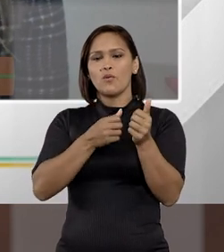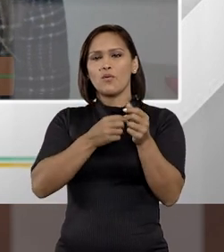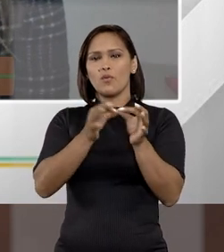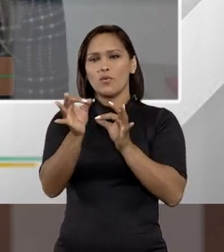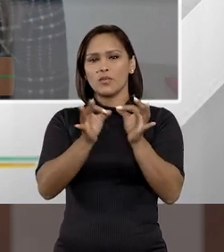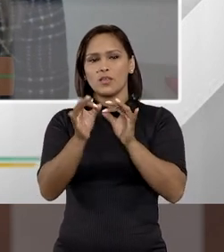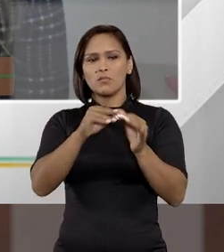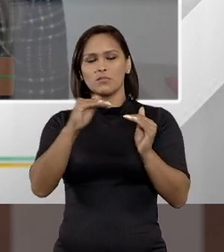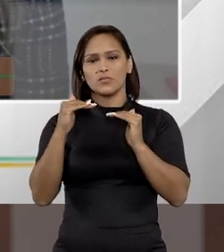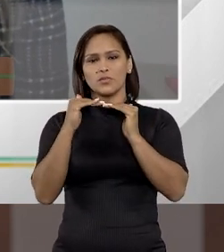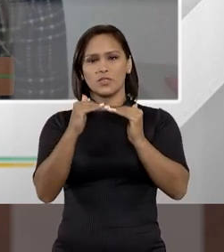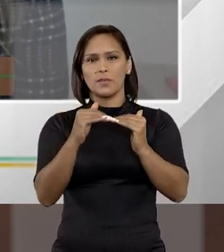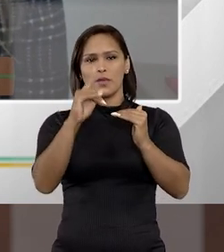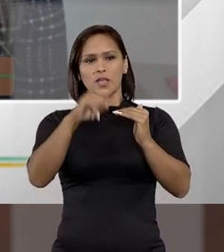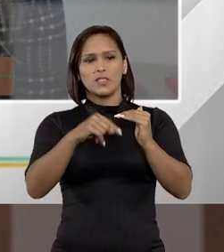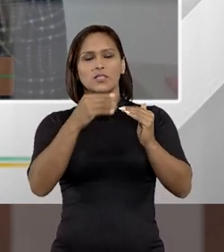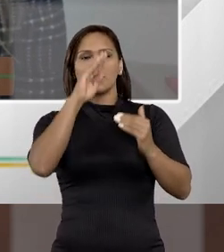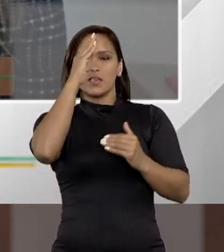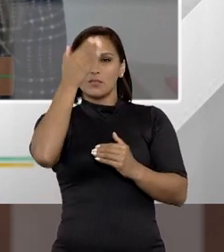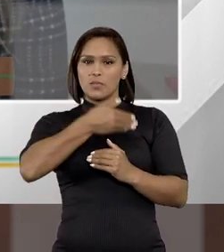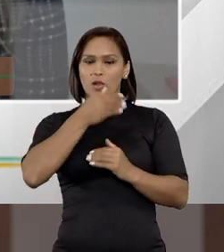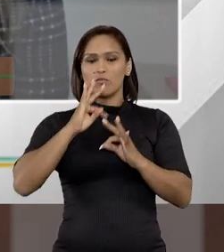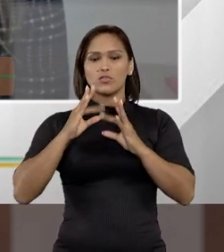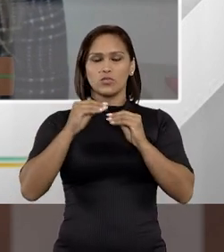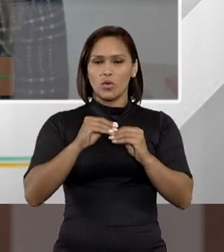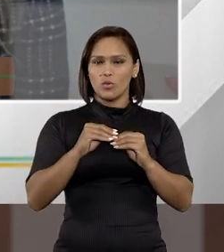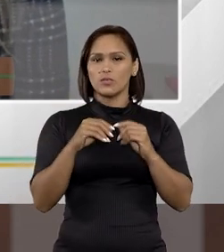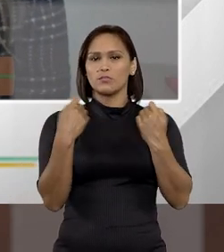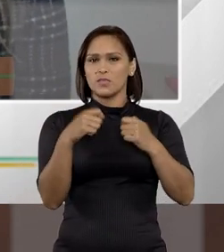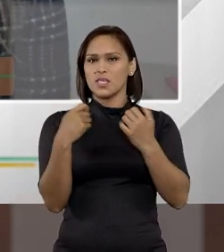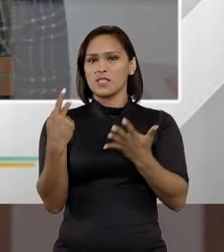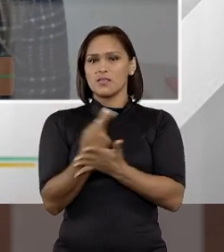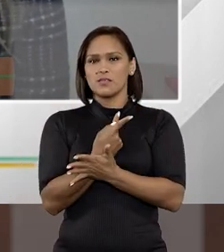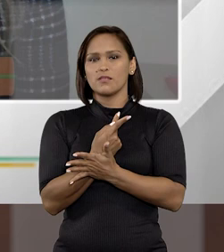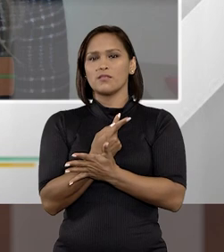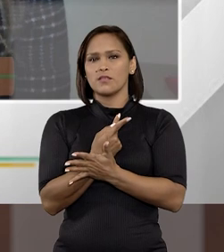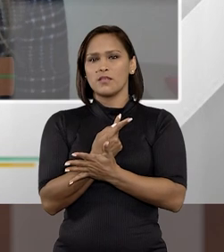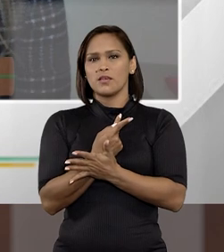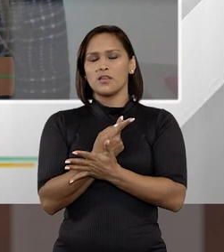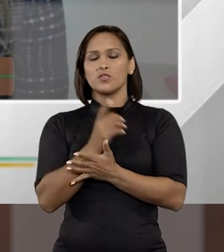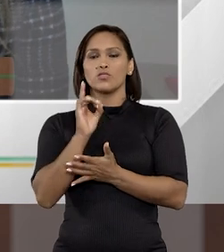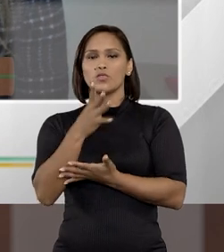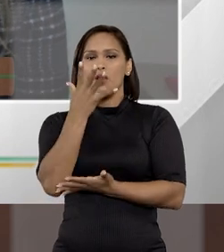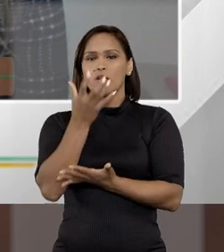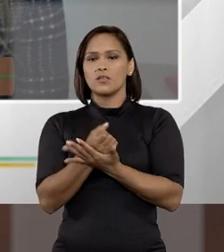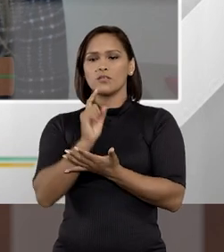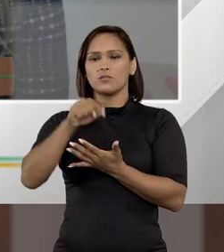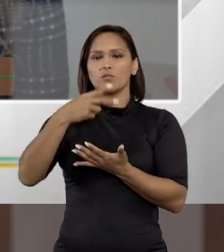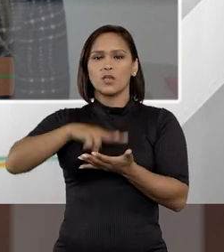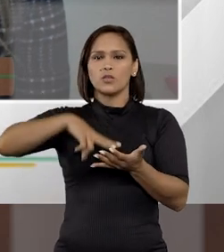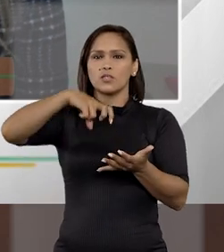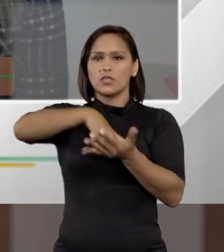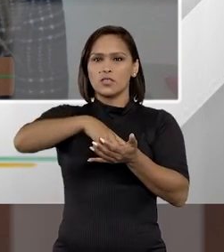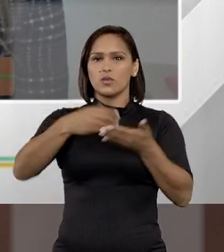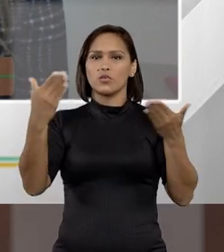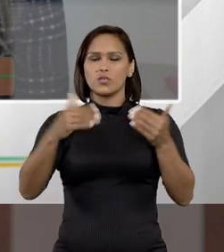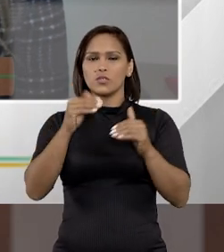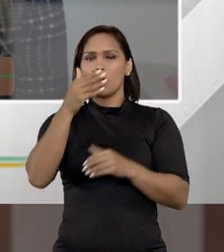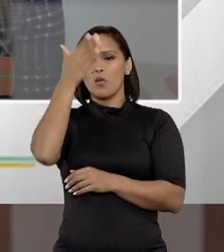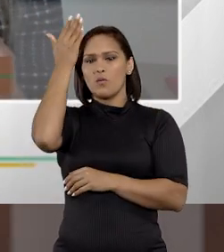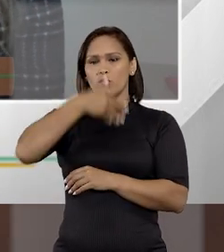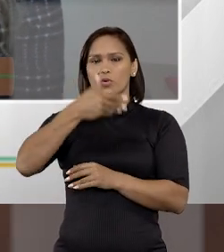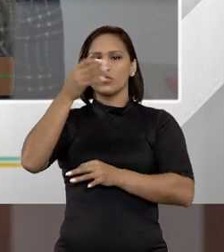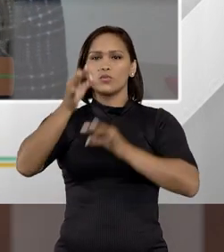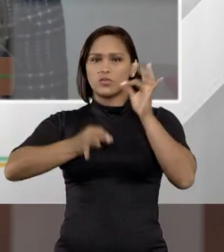ordenamento estabelece especificamente que as provas, em geral, têm que ser, só são admitidas para condenação quando elas são